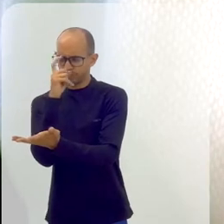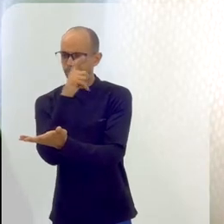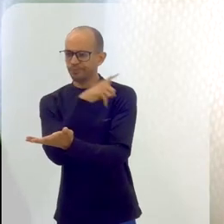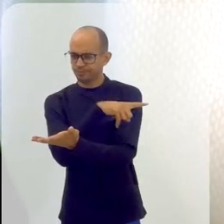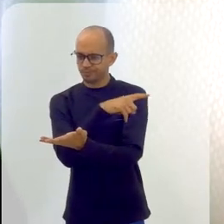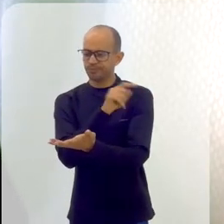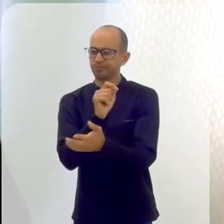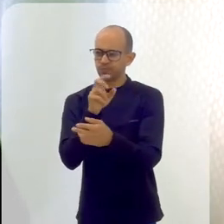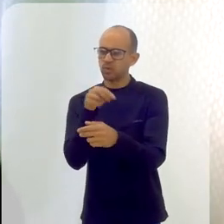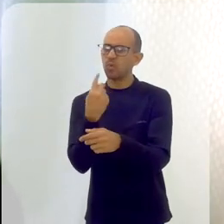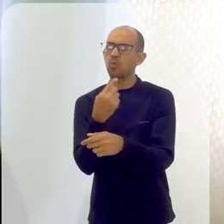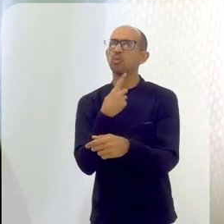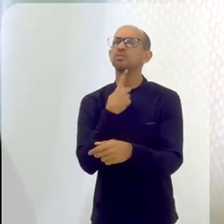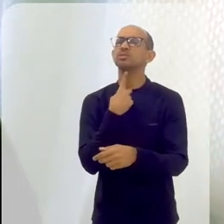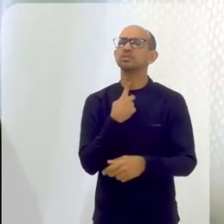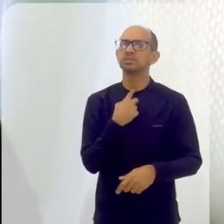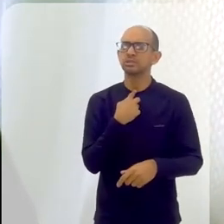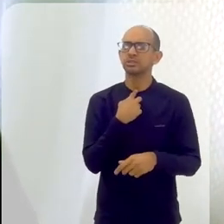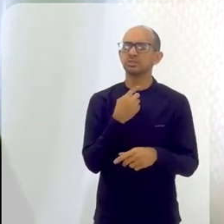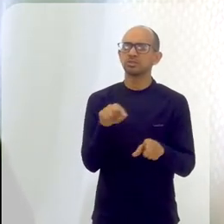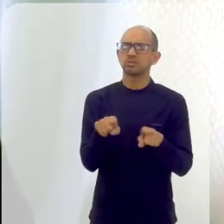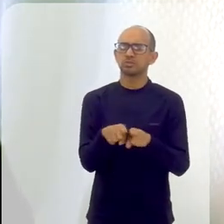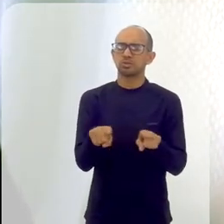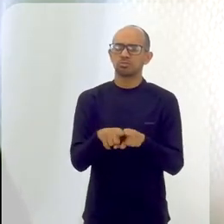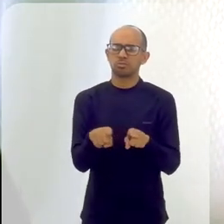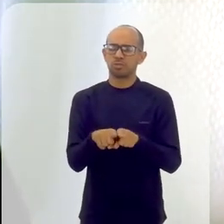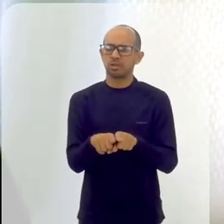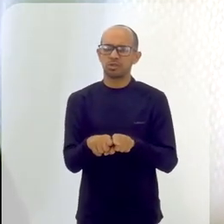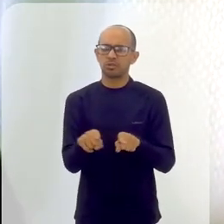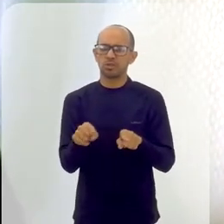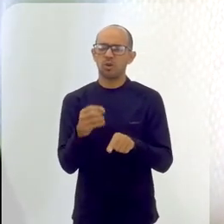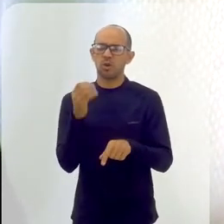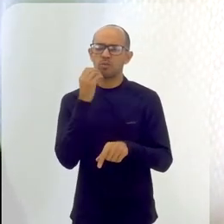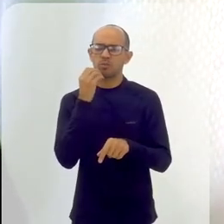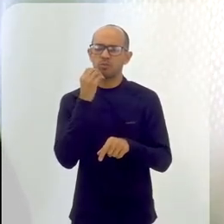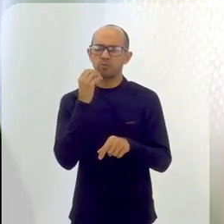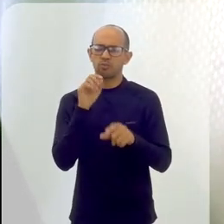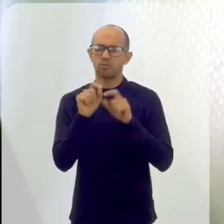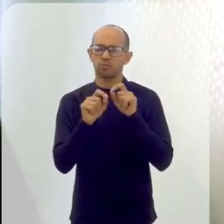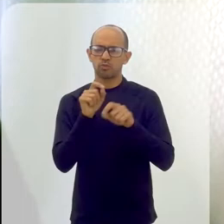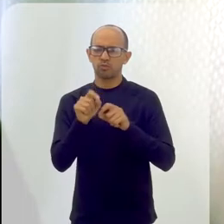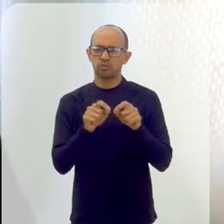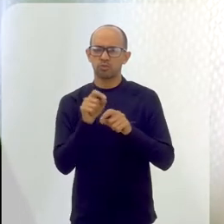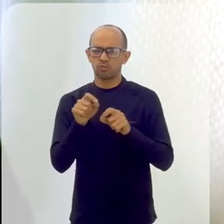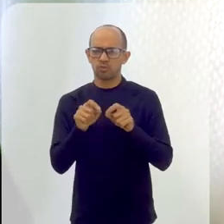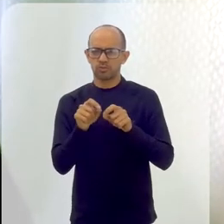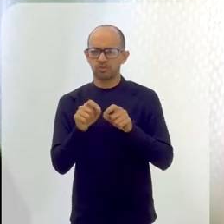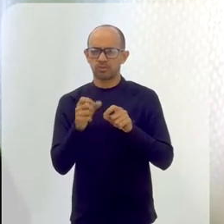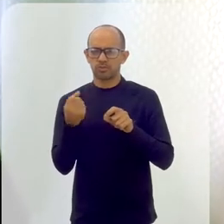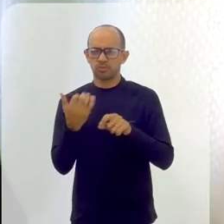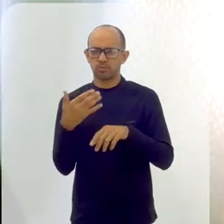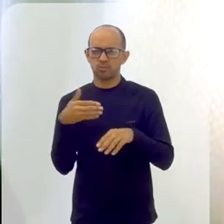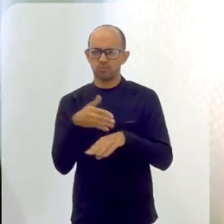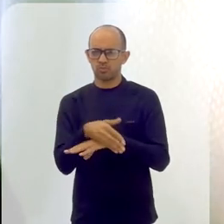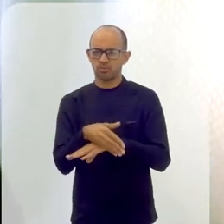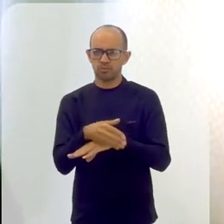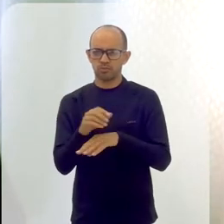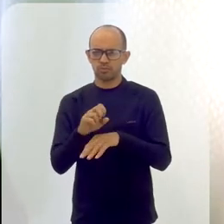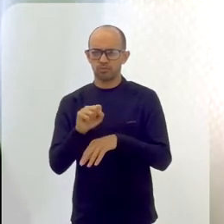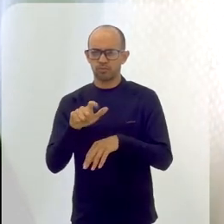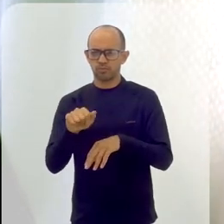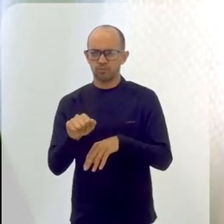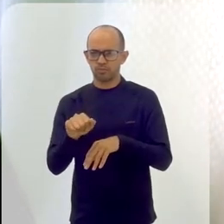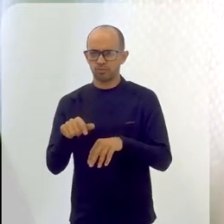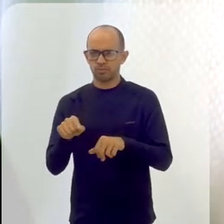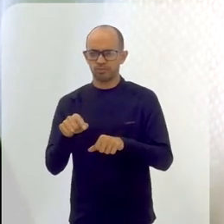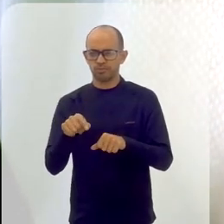na dificuldade de cada um ou no desejo de cada um, né? Eu não posso... Eu, obviamente, tenho os meus planejamentos de aula quando eu vou entrar numa sala, como